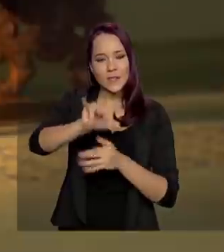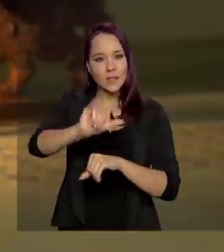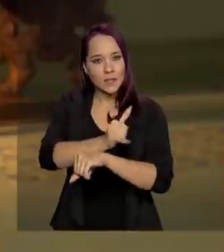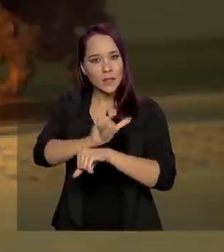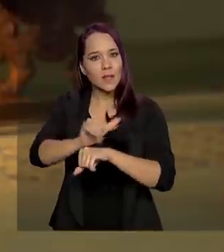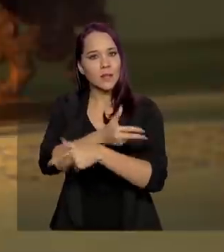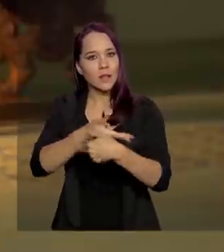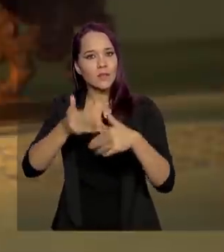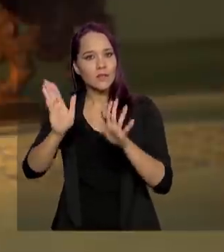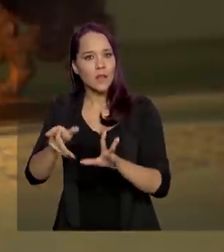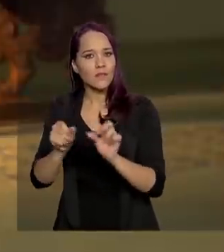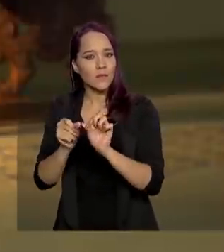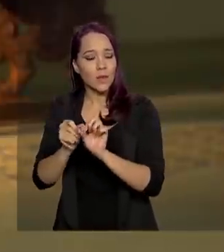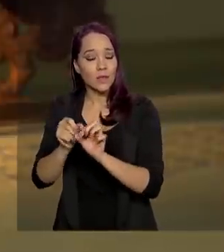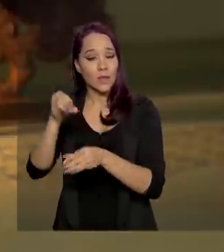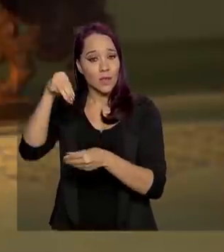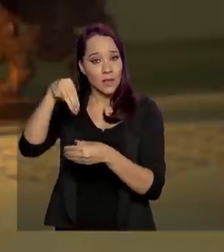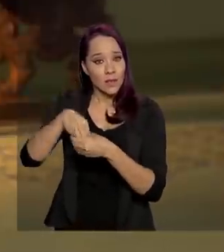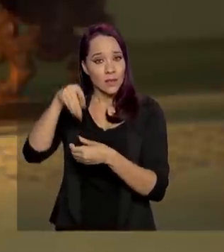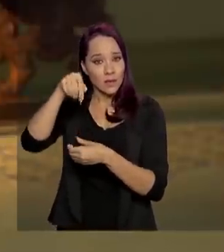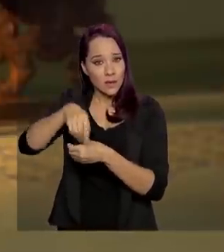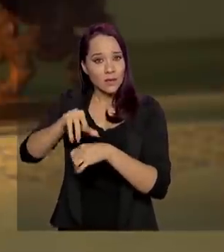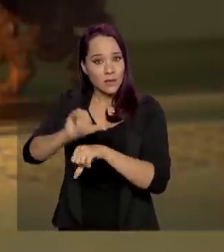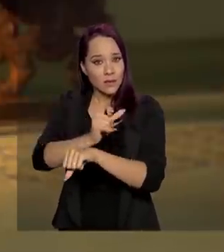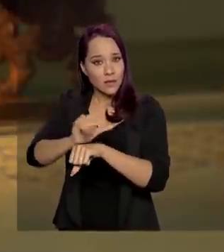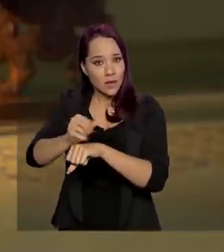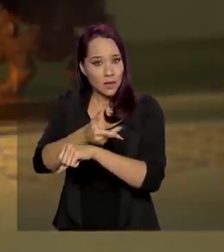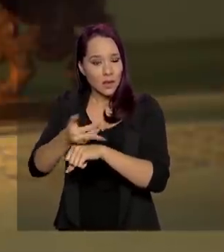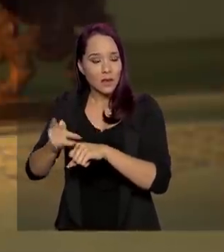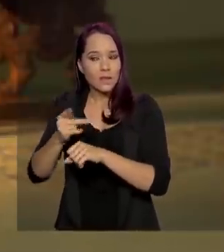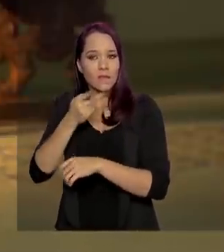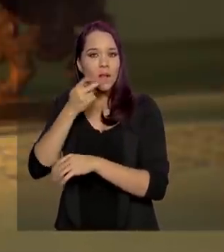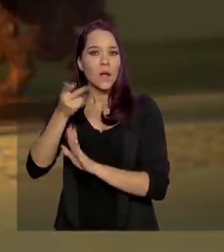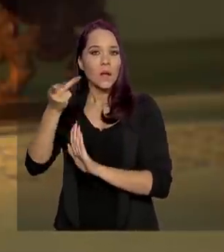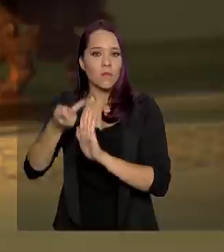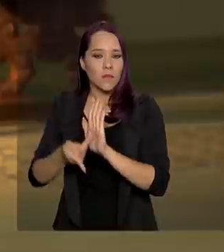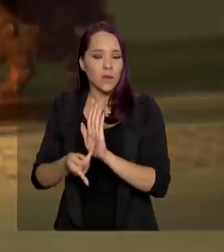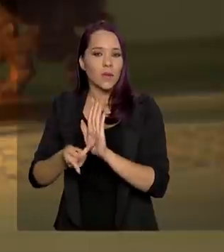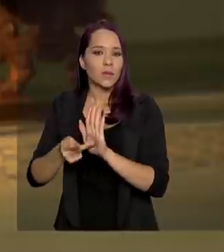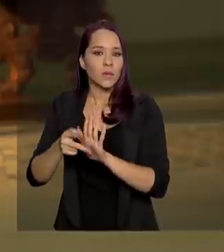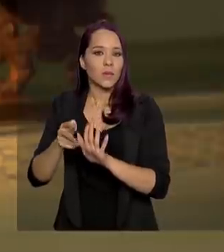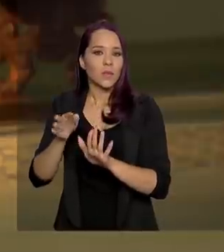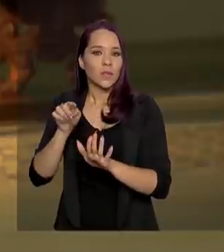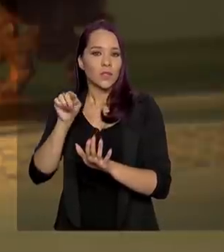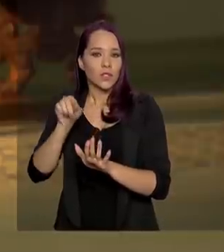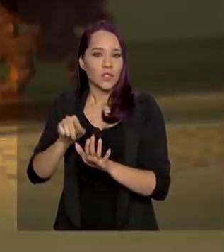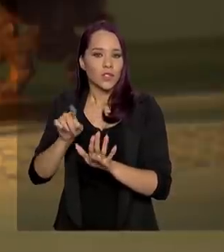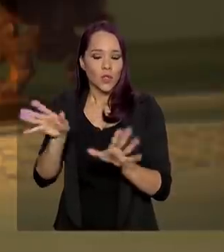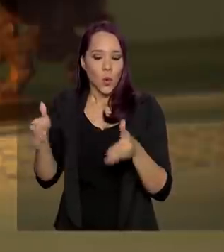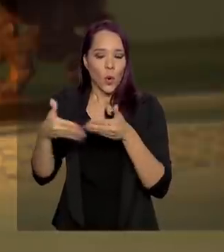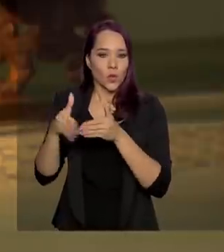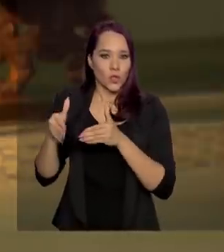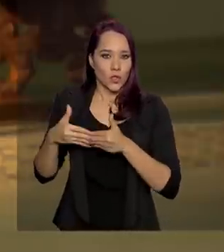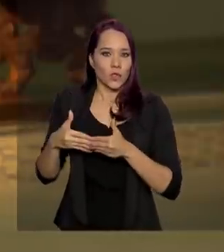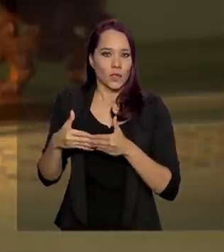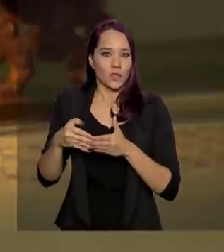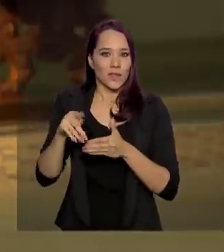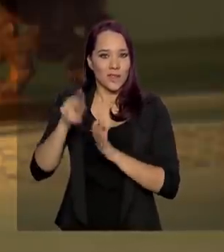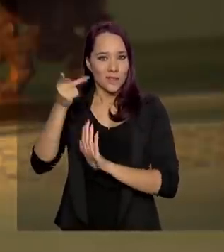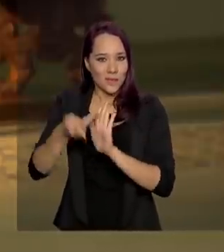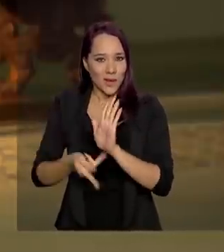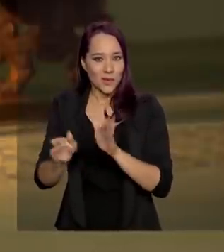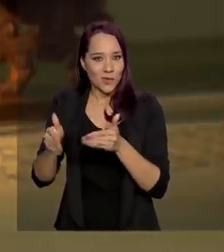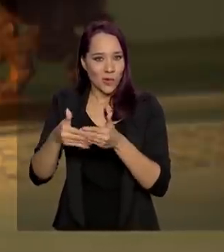tomadas. Dentre as medidas importantes que foram tomadas, a gente destaca os planos de contingência, que é exatamente o plano de